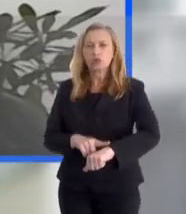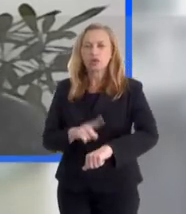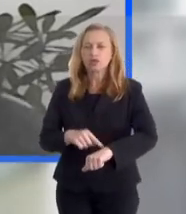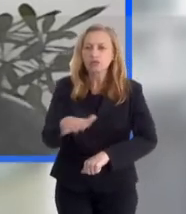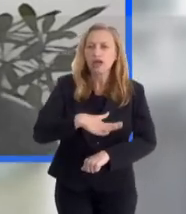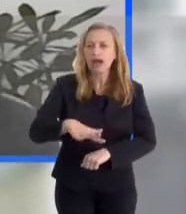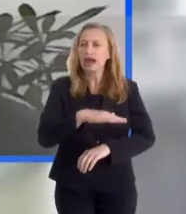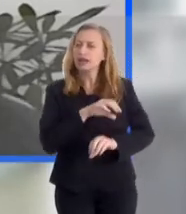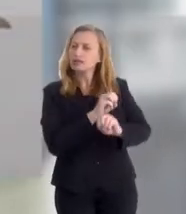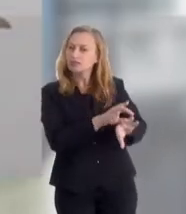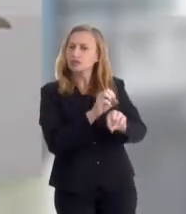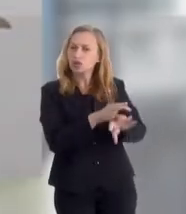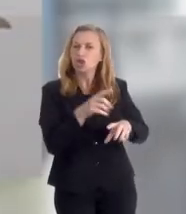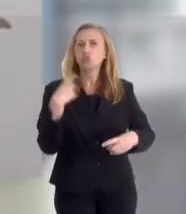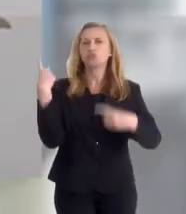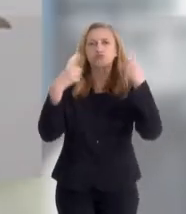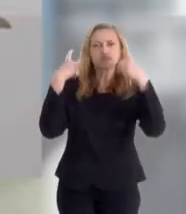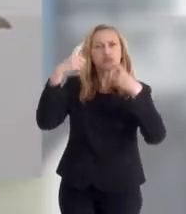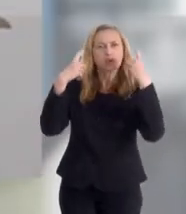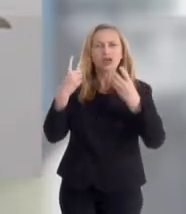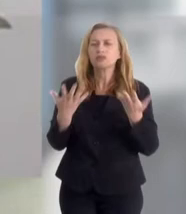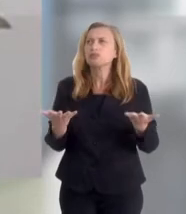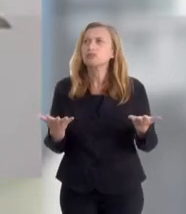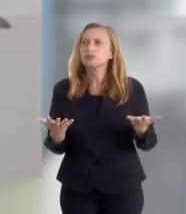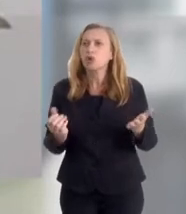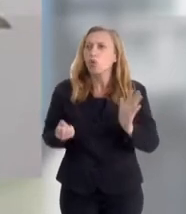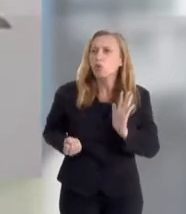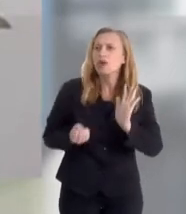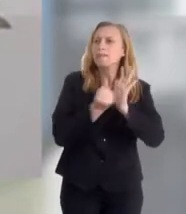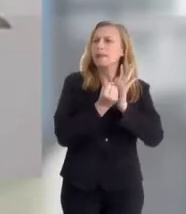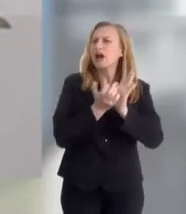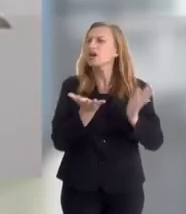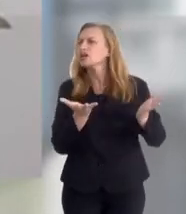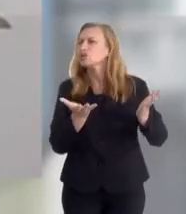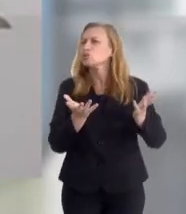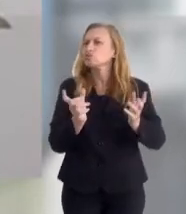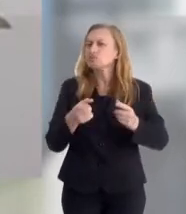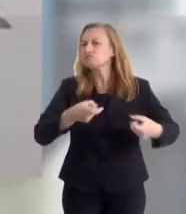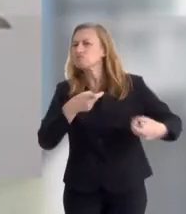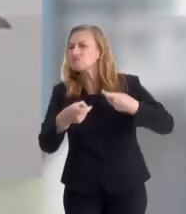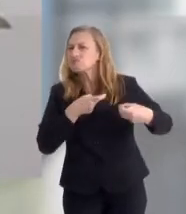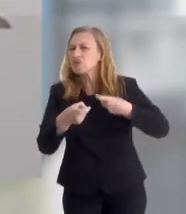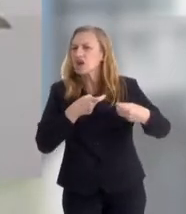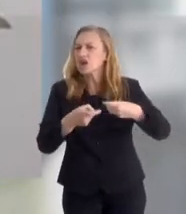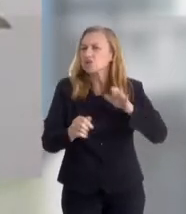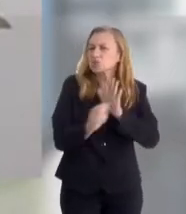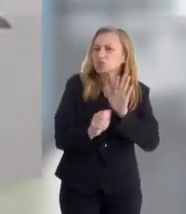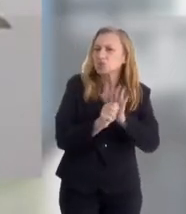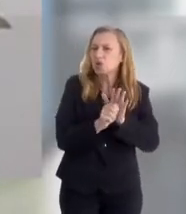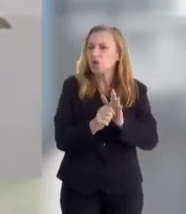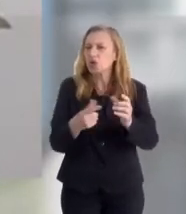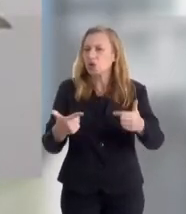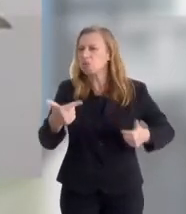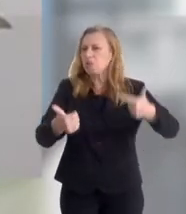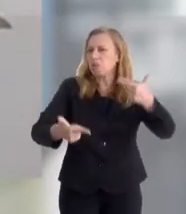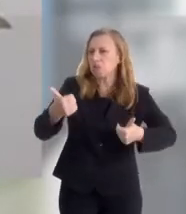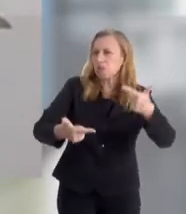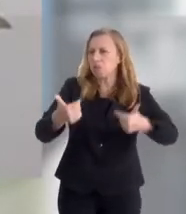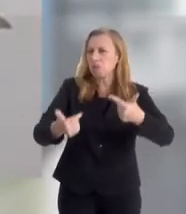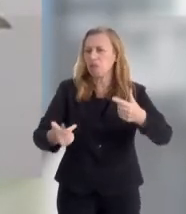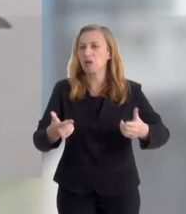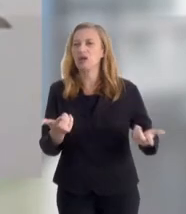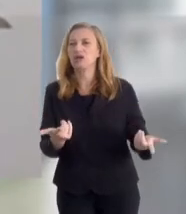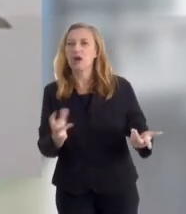etapa da educação, a gente estava preocupado com o impacto que a guerra às drogas, que o confronto das